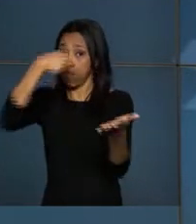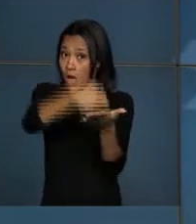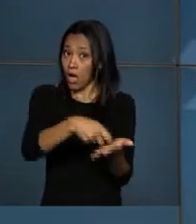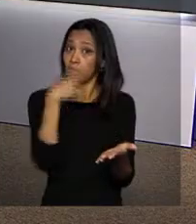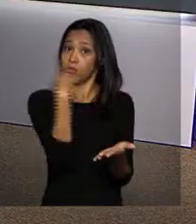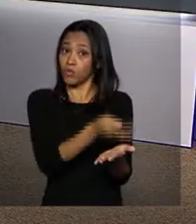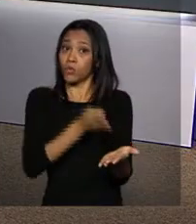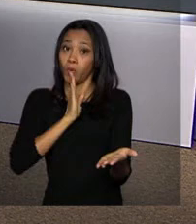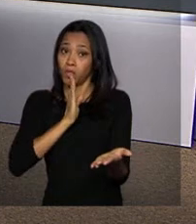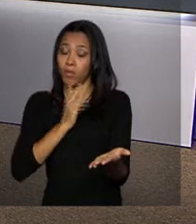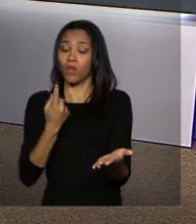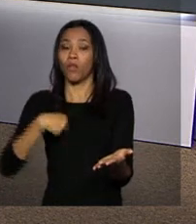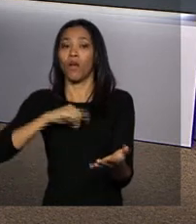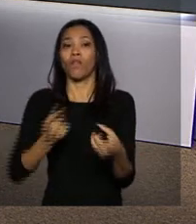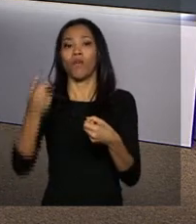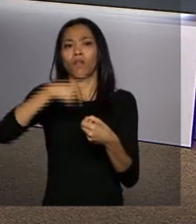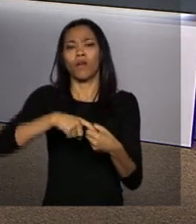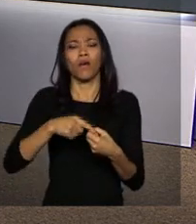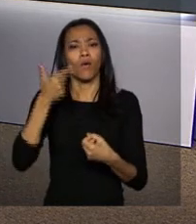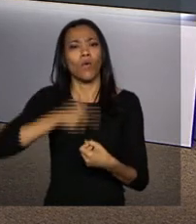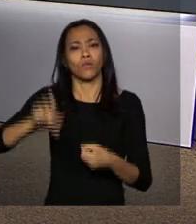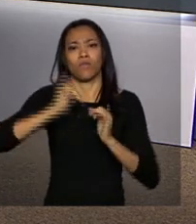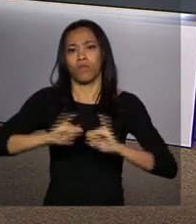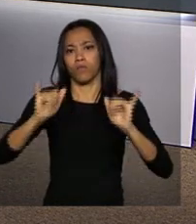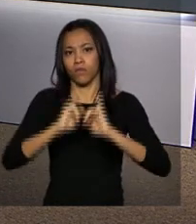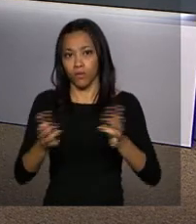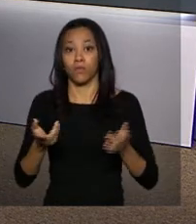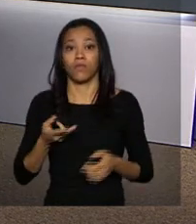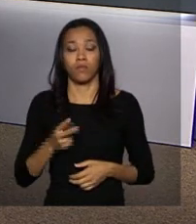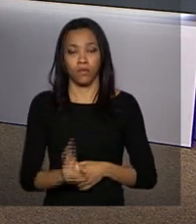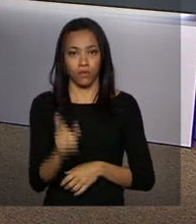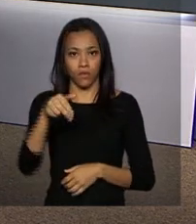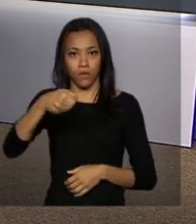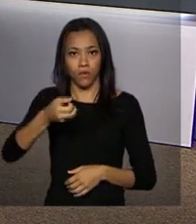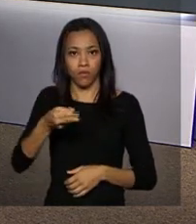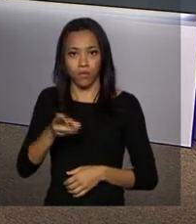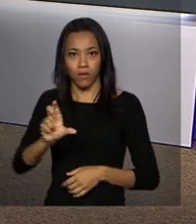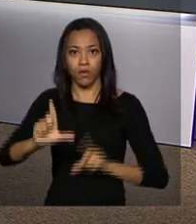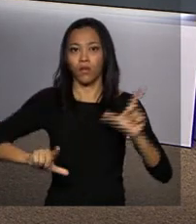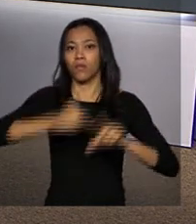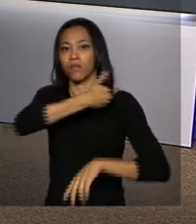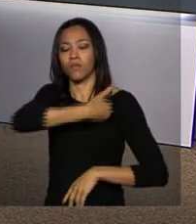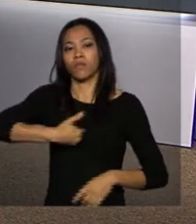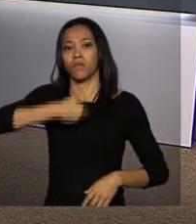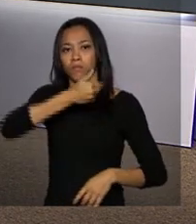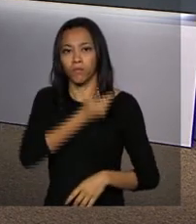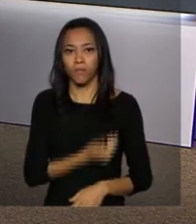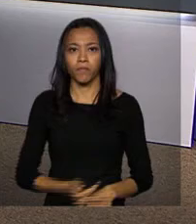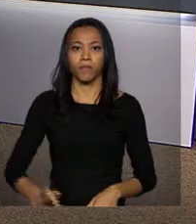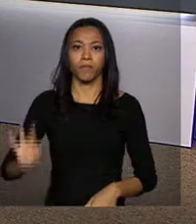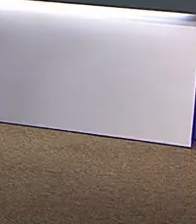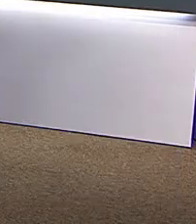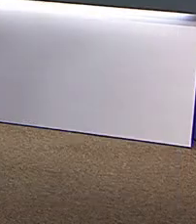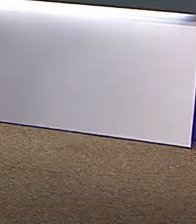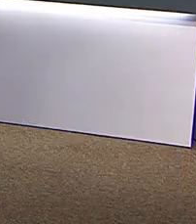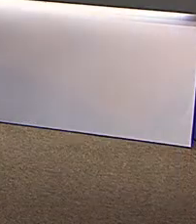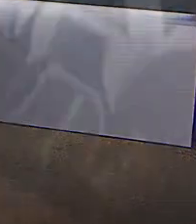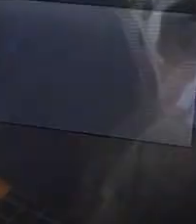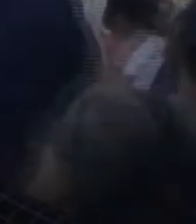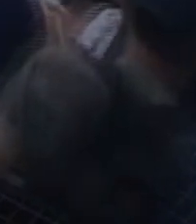tradicional. Nós podemos voltar a qualquer momento com outras informações. Continue com a gente, NBR e a TV do Governo Federal.